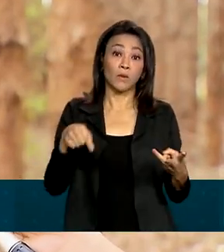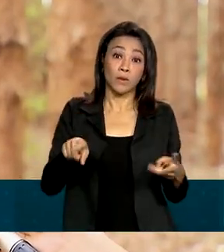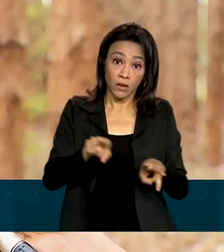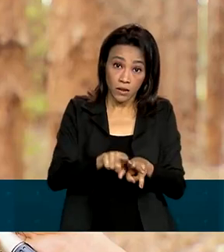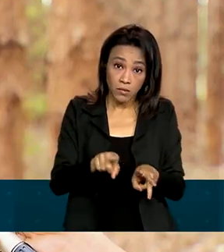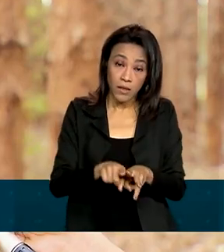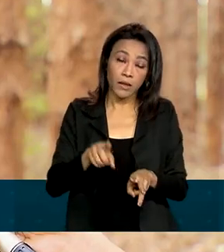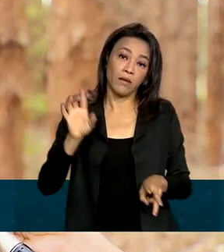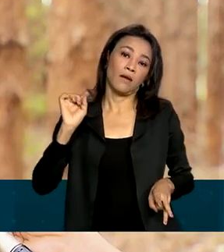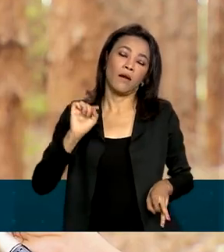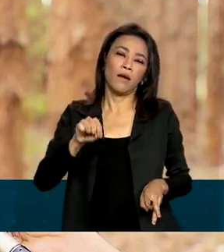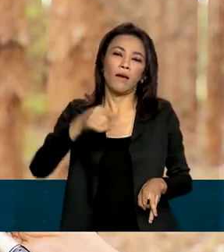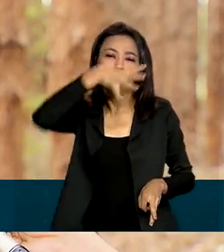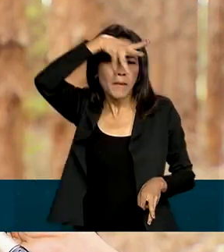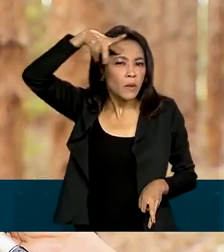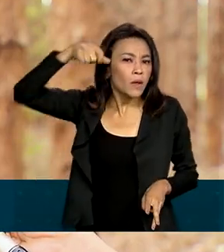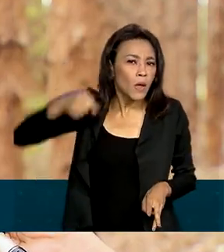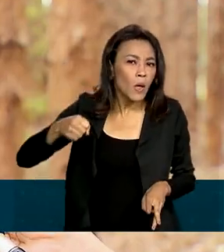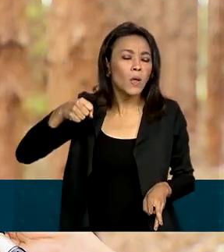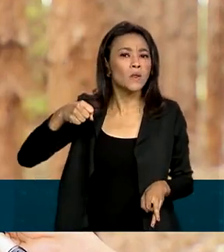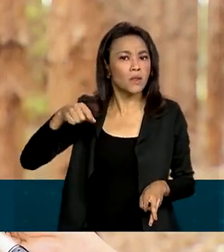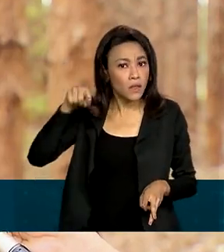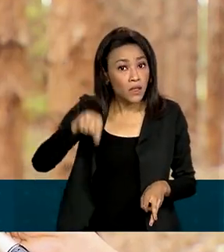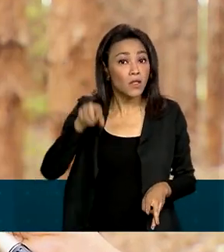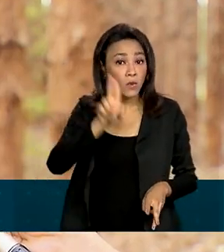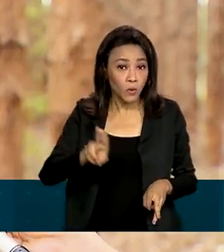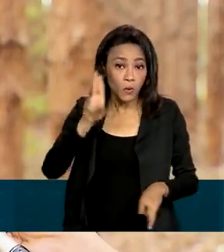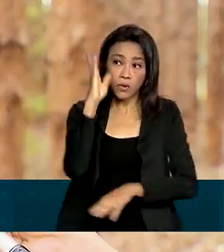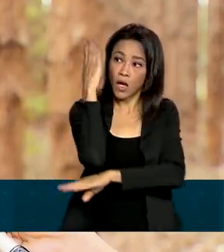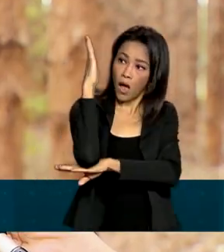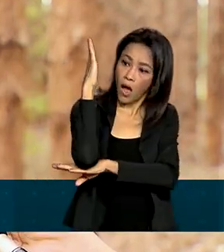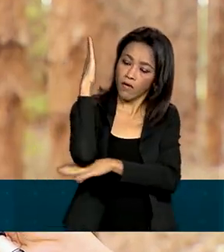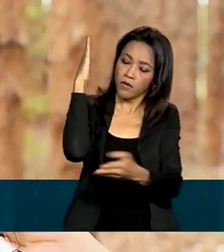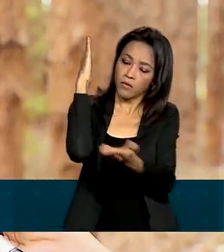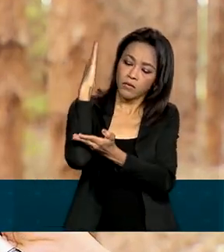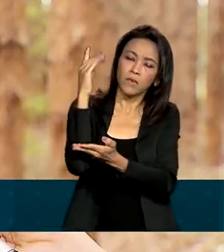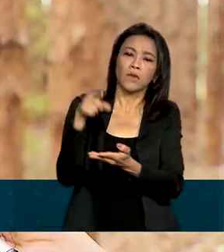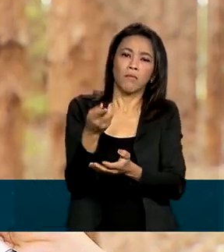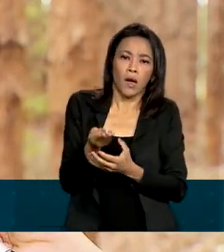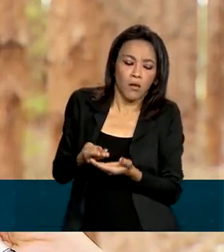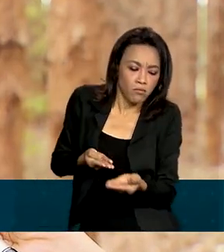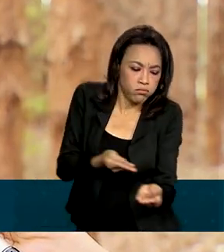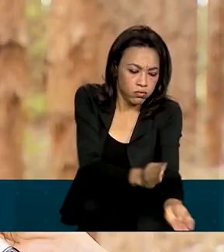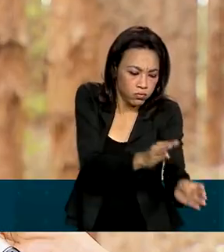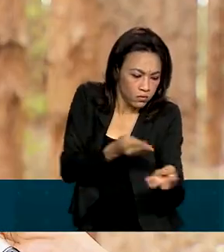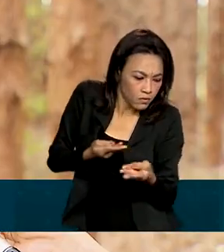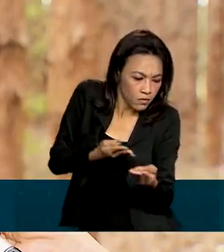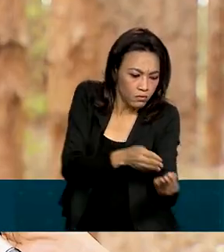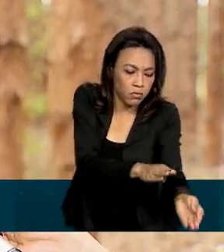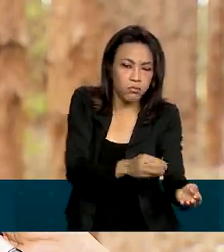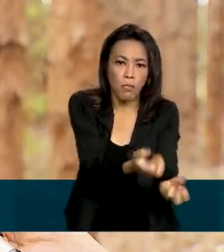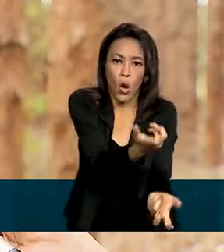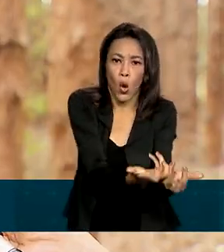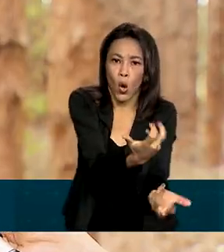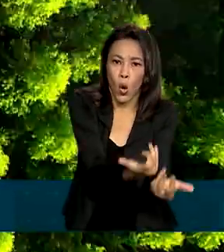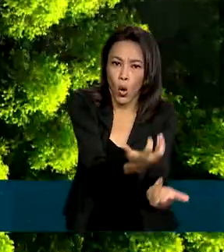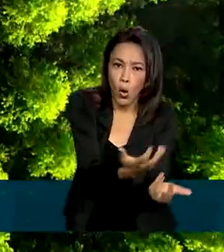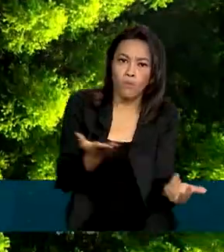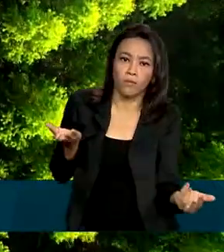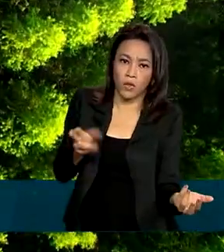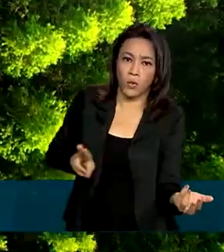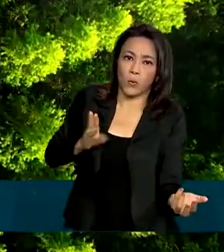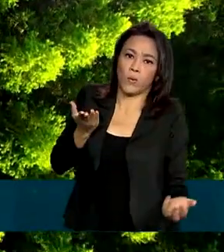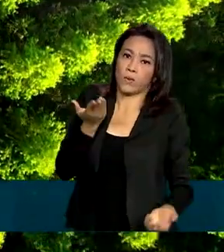demanda de floresta para a celulose e para carvão, para a energia. Então, tem um mercado mais consistente.